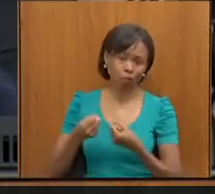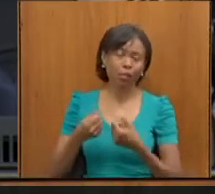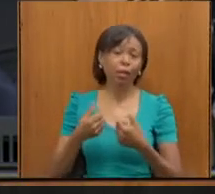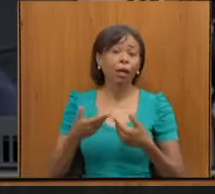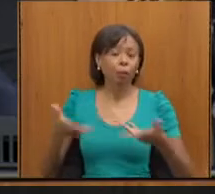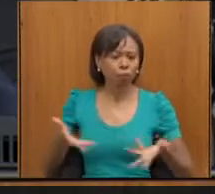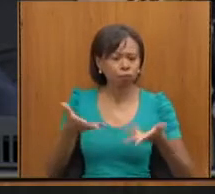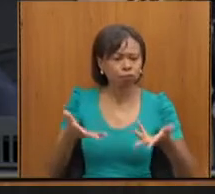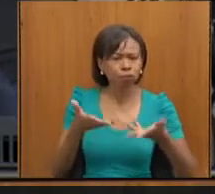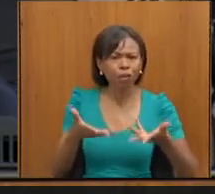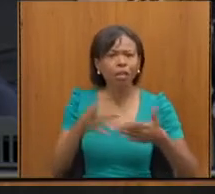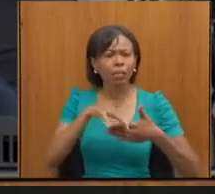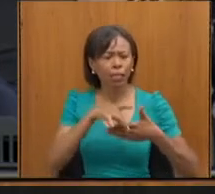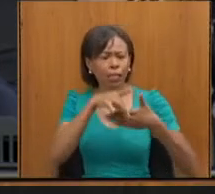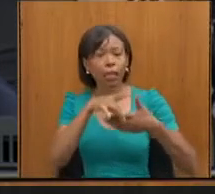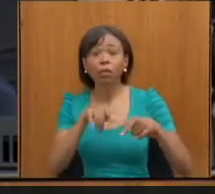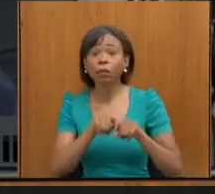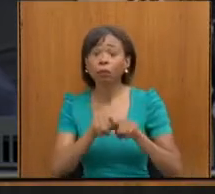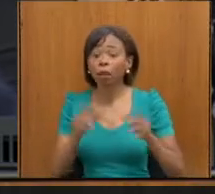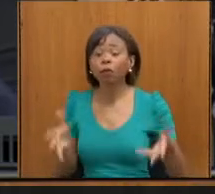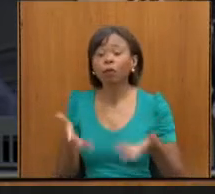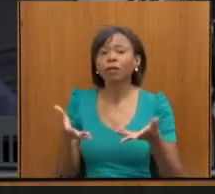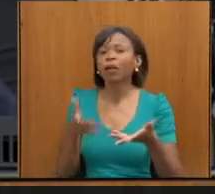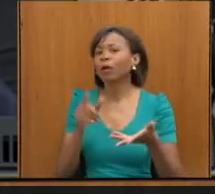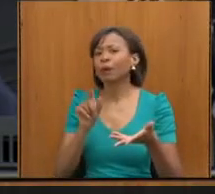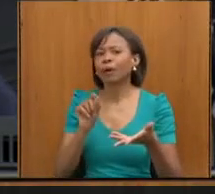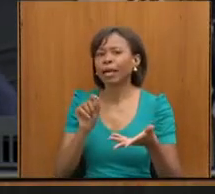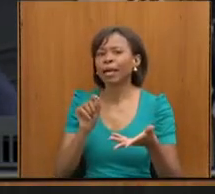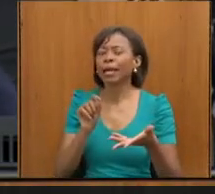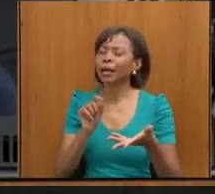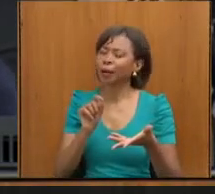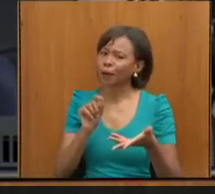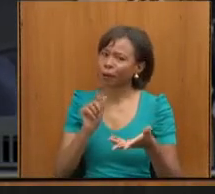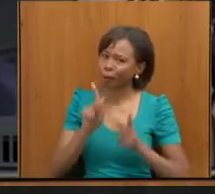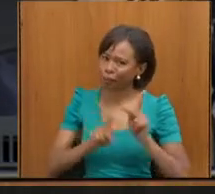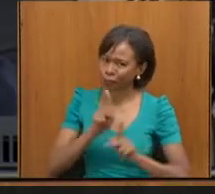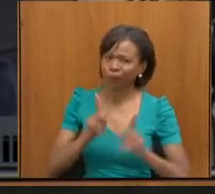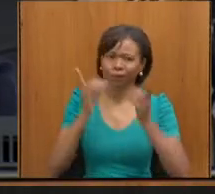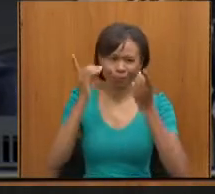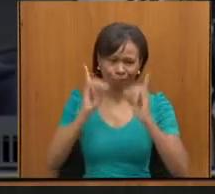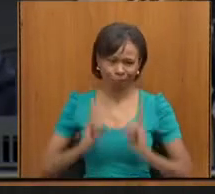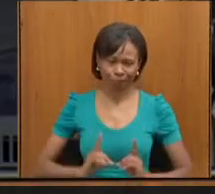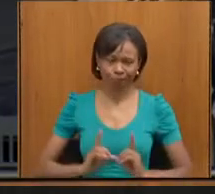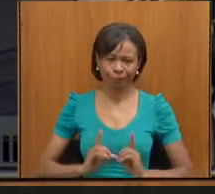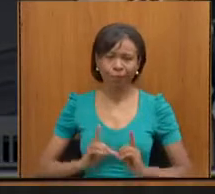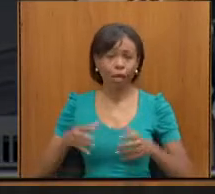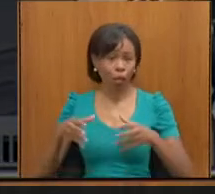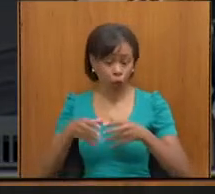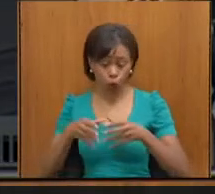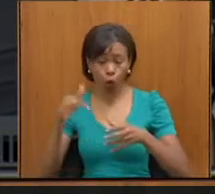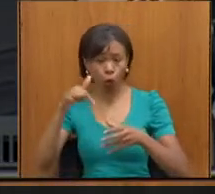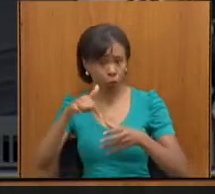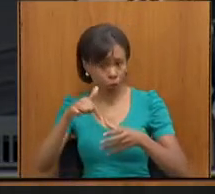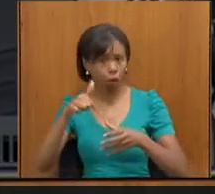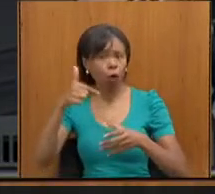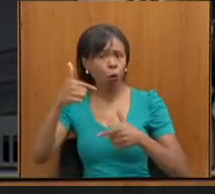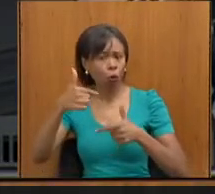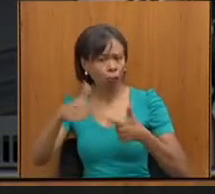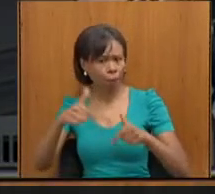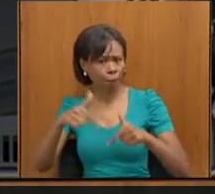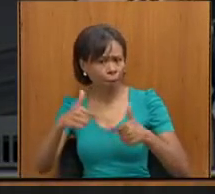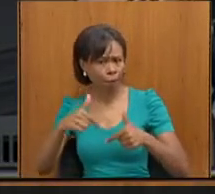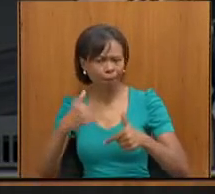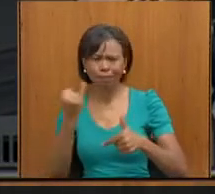mobilizando quem mais precisa, que são as pessoas com deficiência. O trabalho dessa comissão é extremamente importante